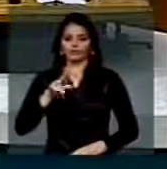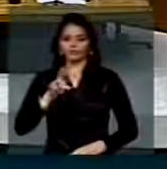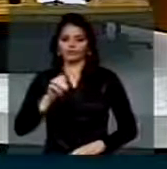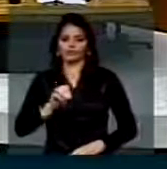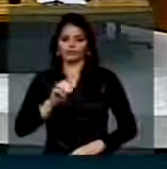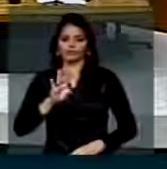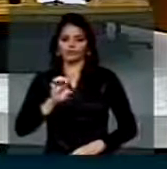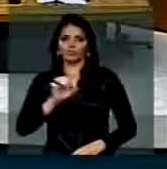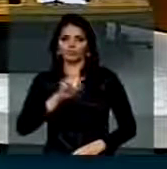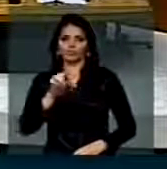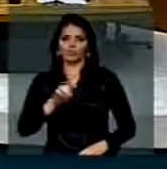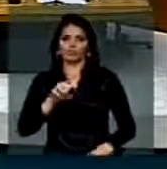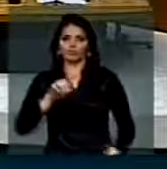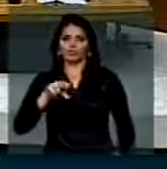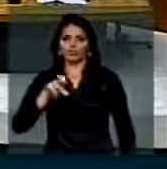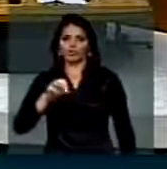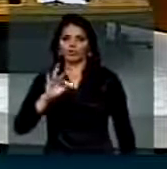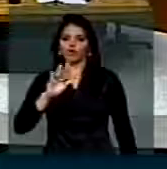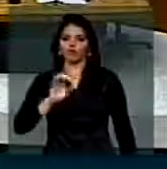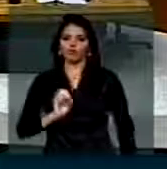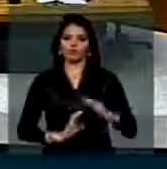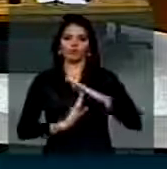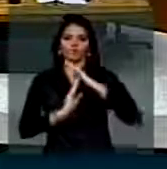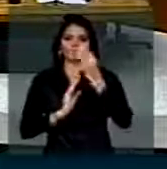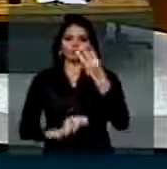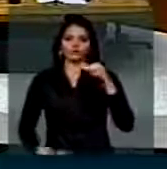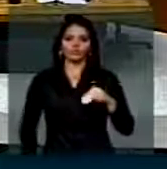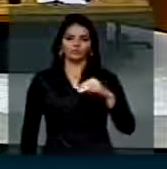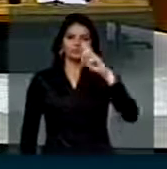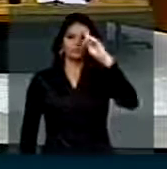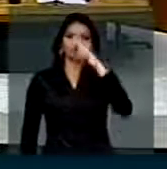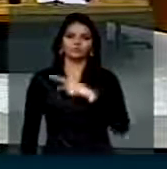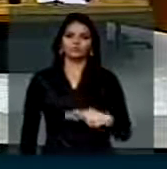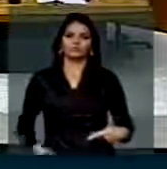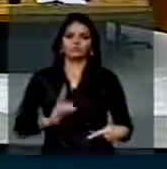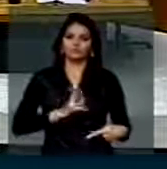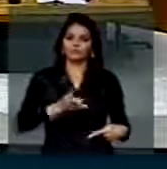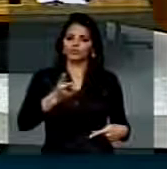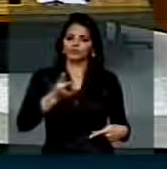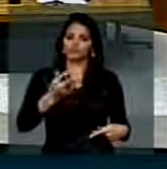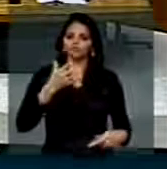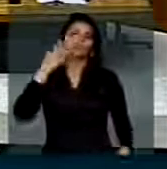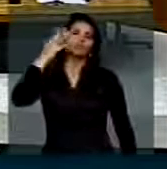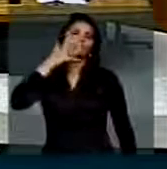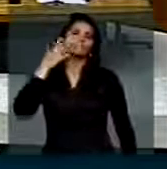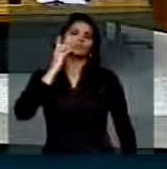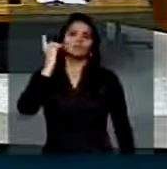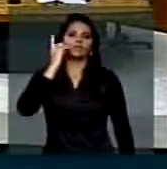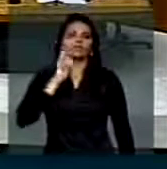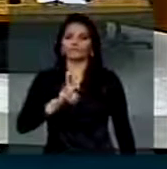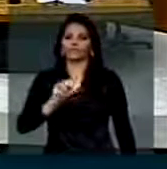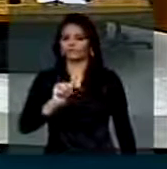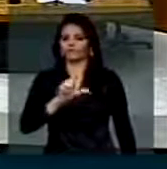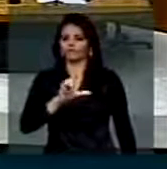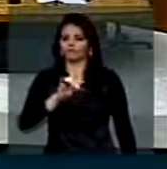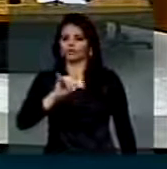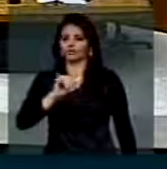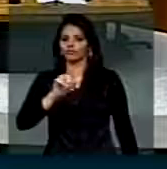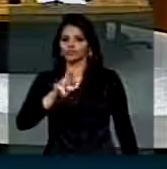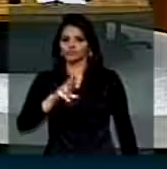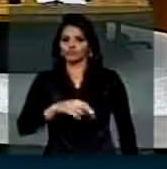Santo Agostino. Tem até três minutos. Senhor Presidente, eu quero dar continuidade ao pronunciamento do deputado Vadir Colato.